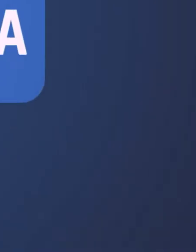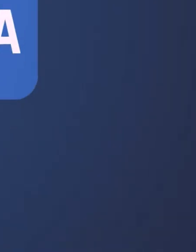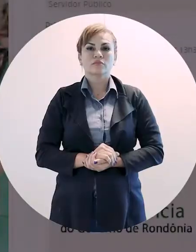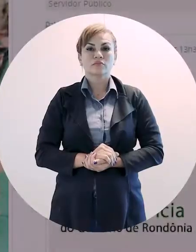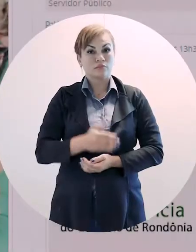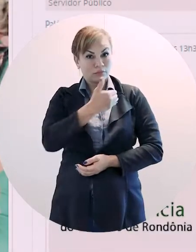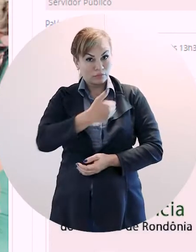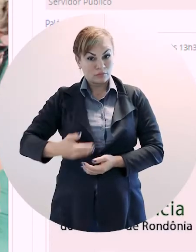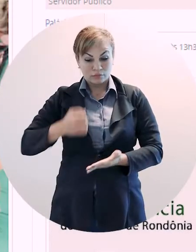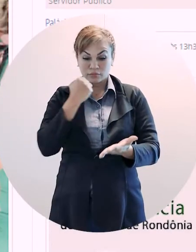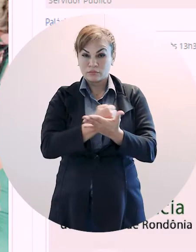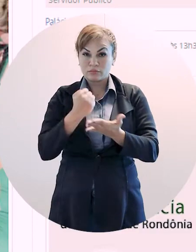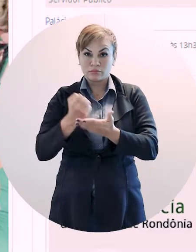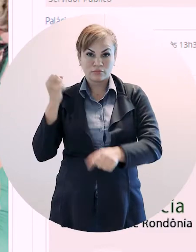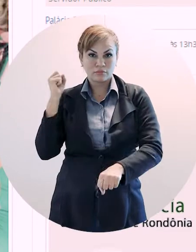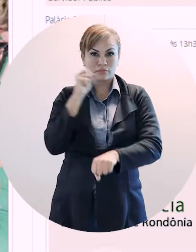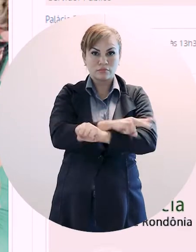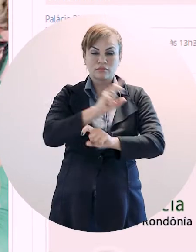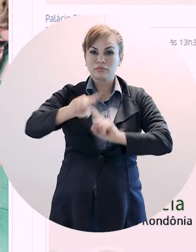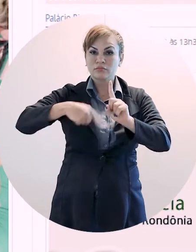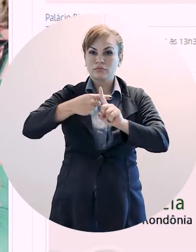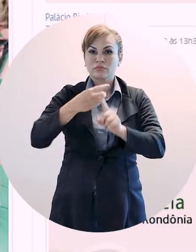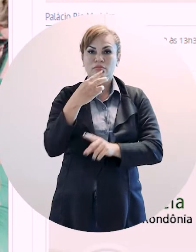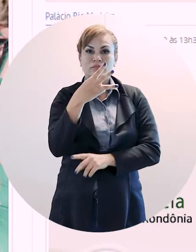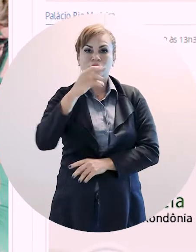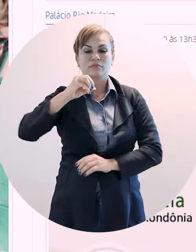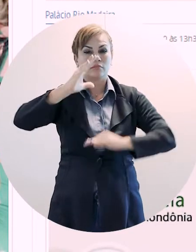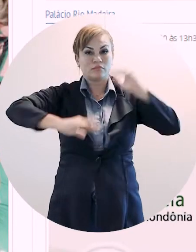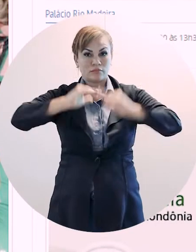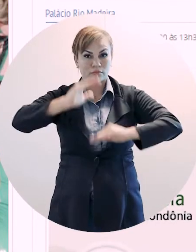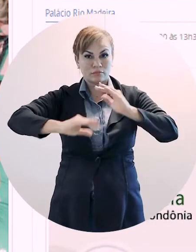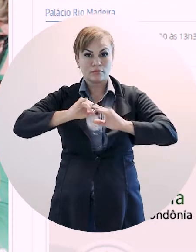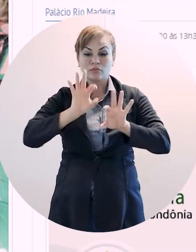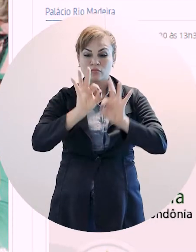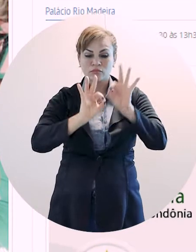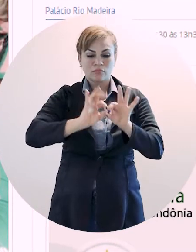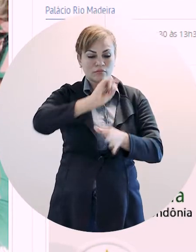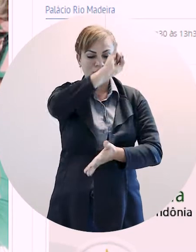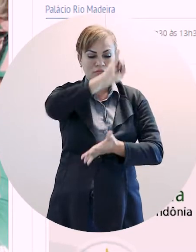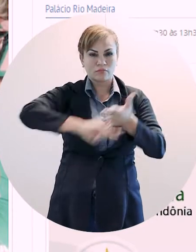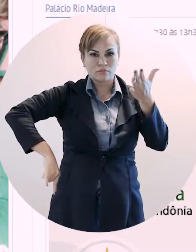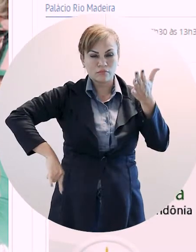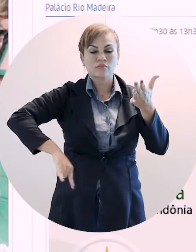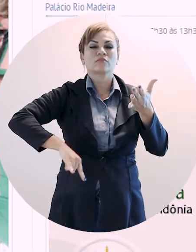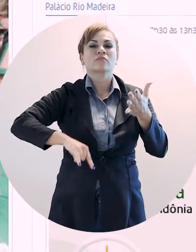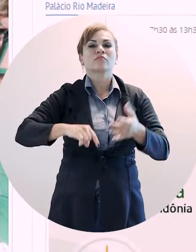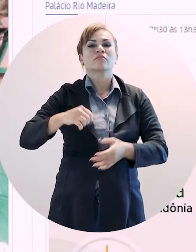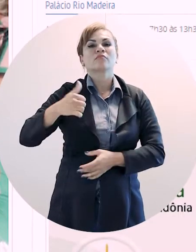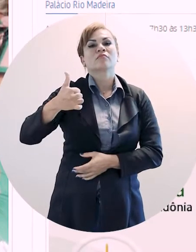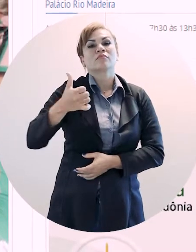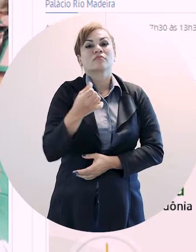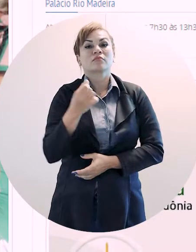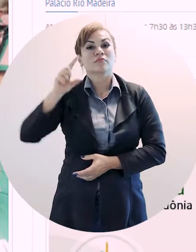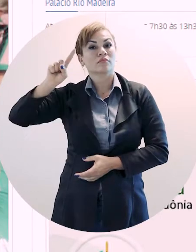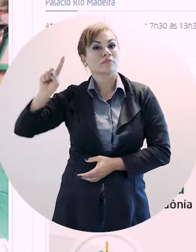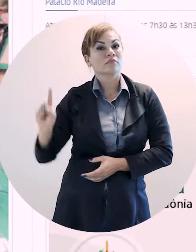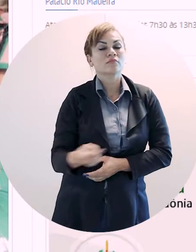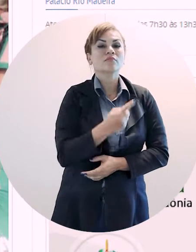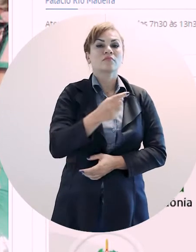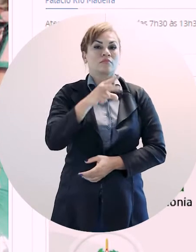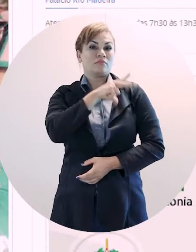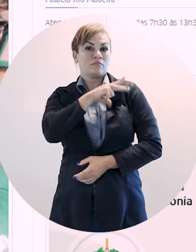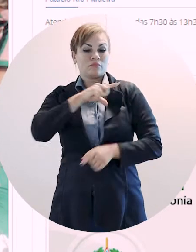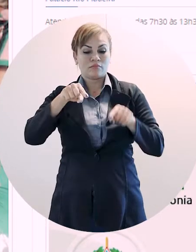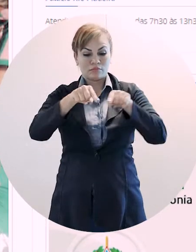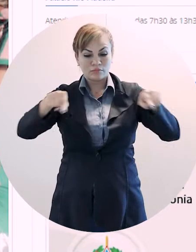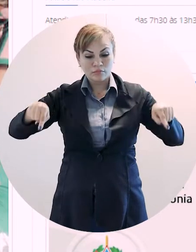O governo contrata mais de 30 profissionais para atuarem na emissão de até 16 mil títulos de